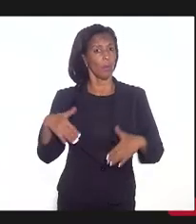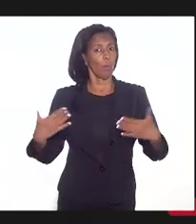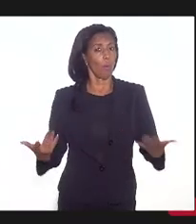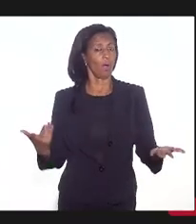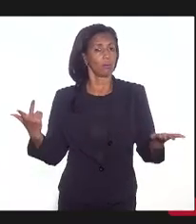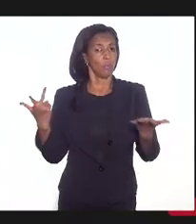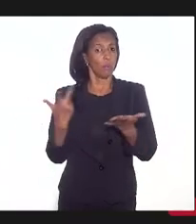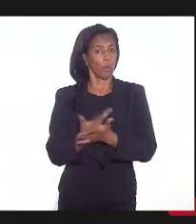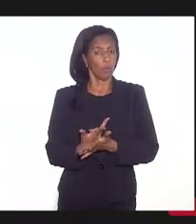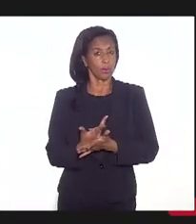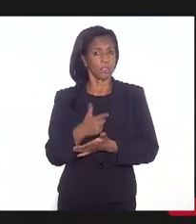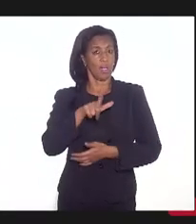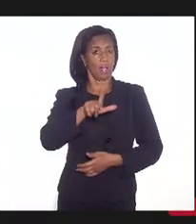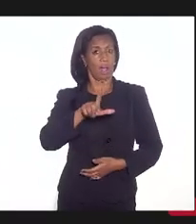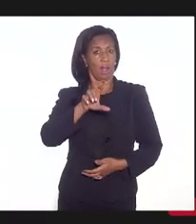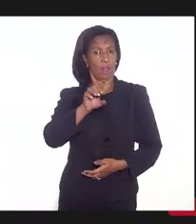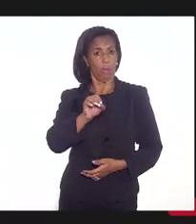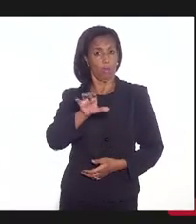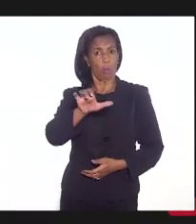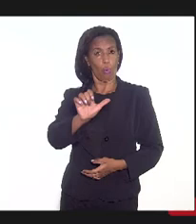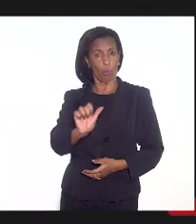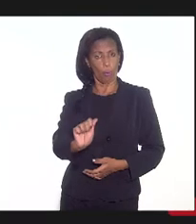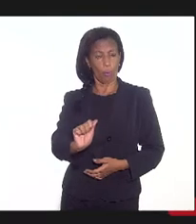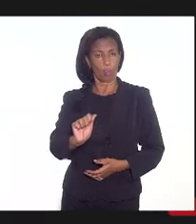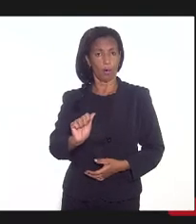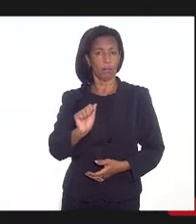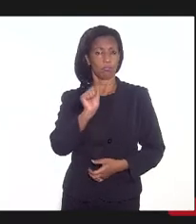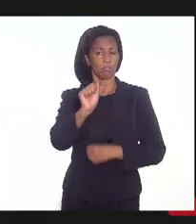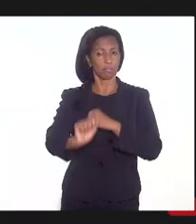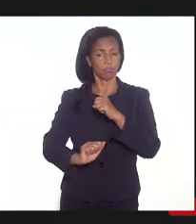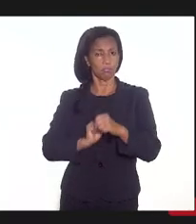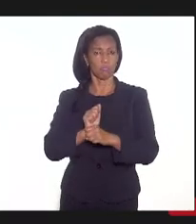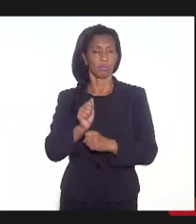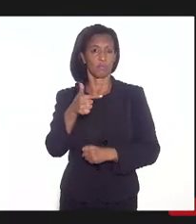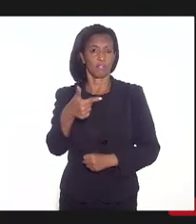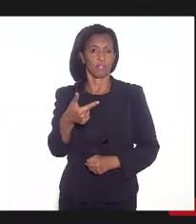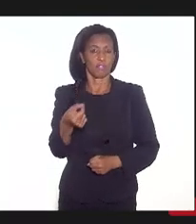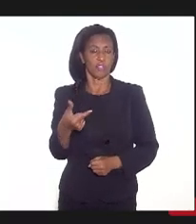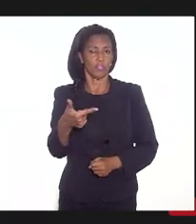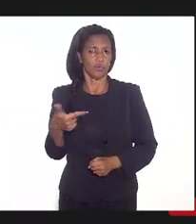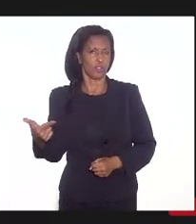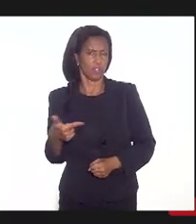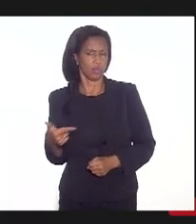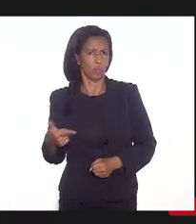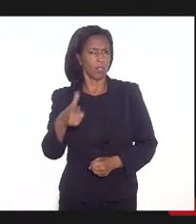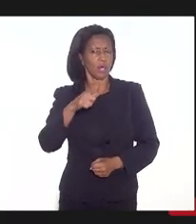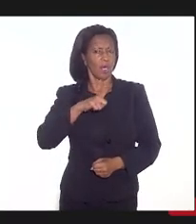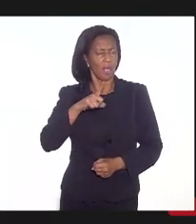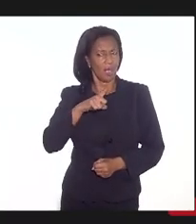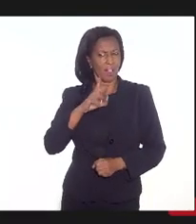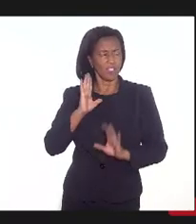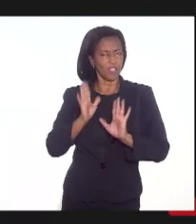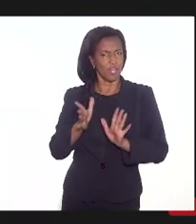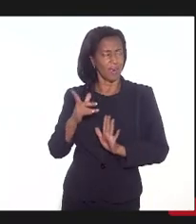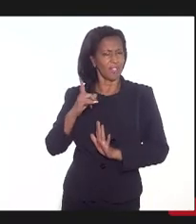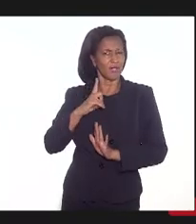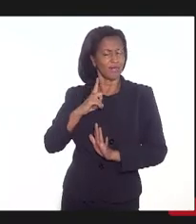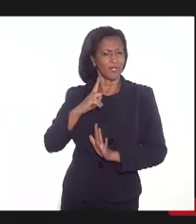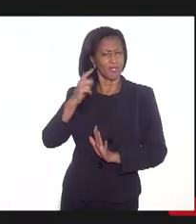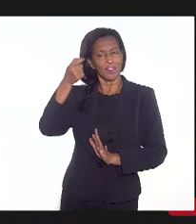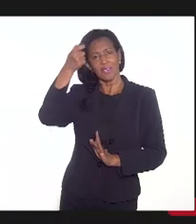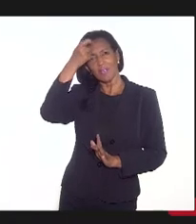viesse a LOA de 2022, ela estivesse coerente, não com a LDO que a gente já procurou,